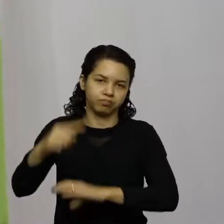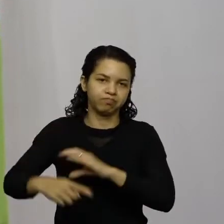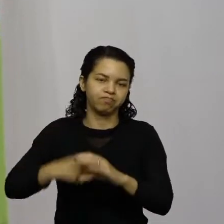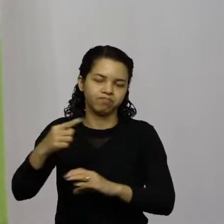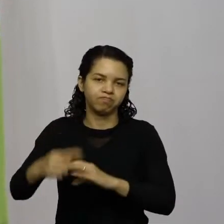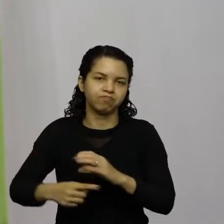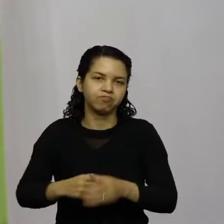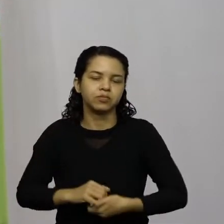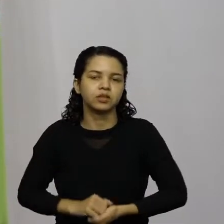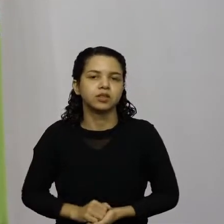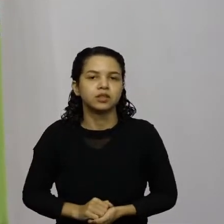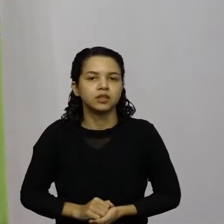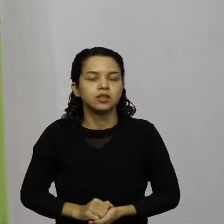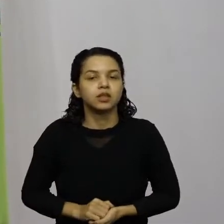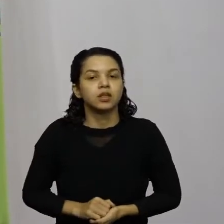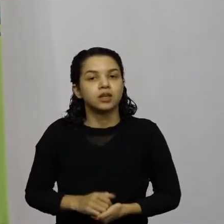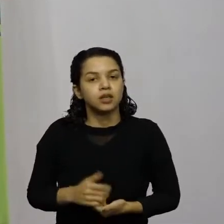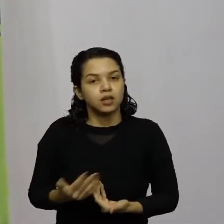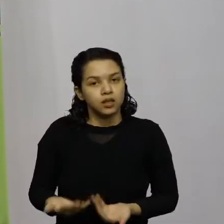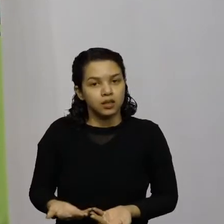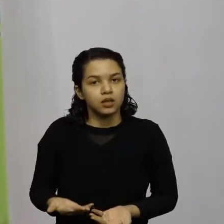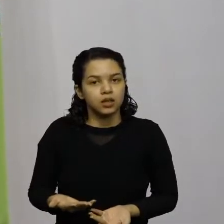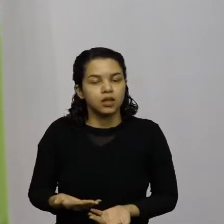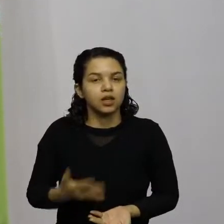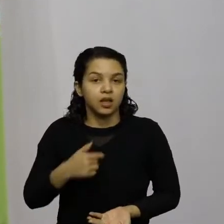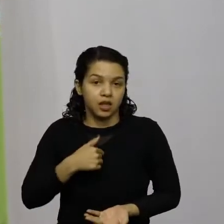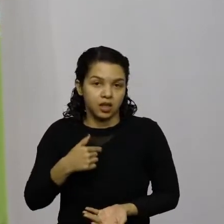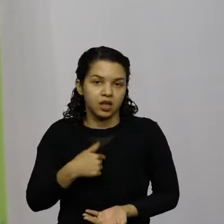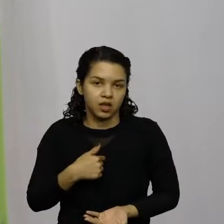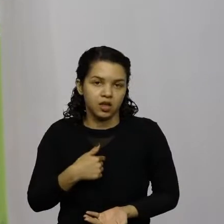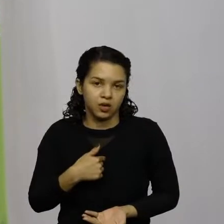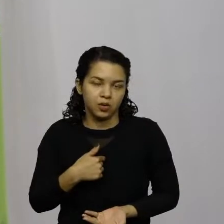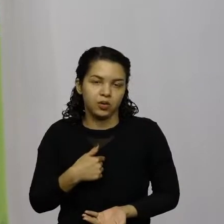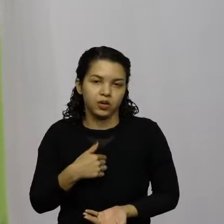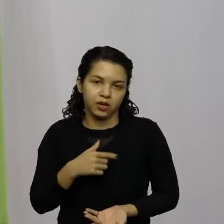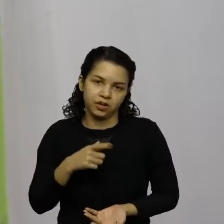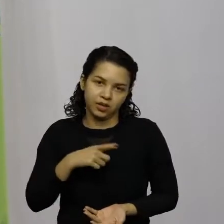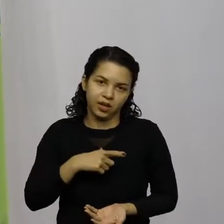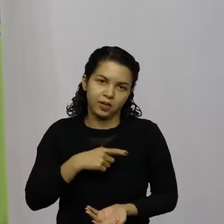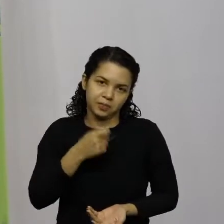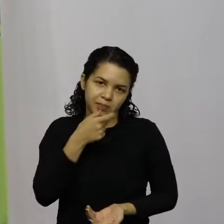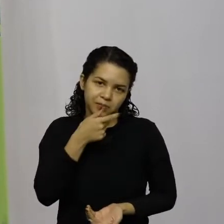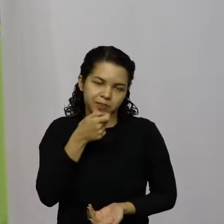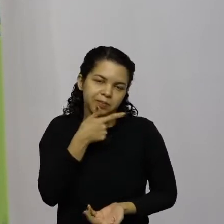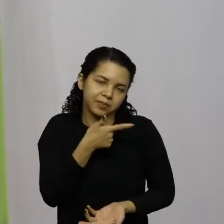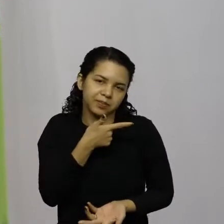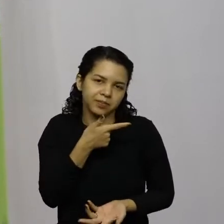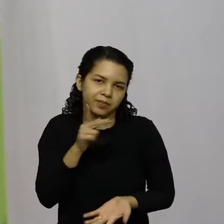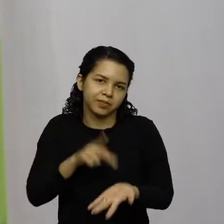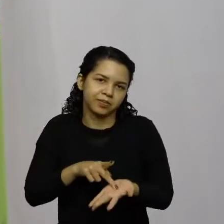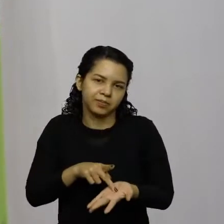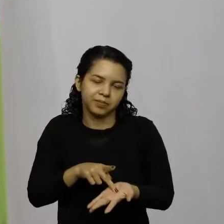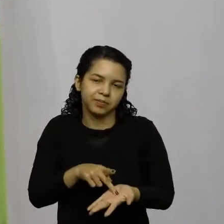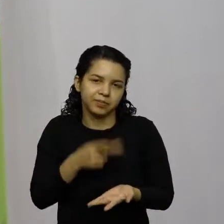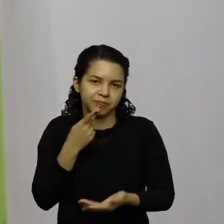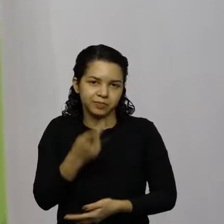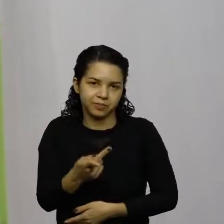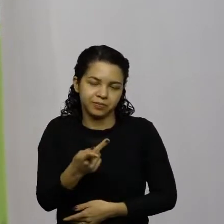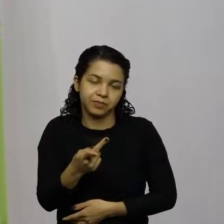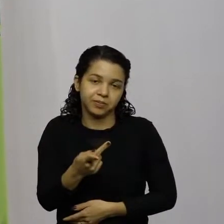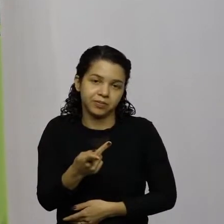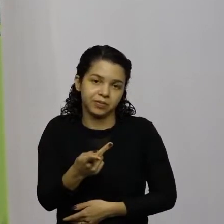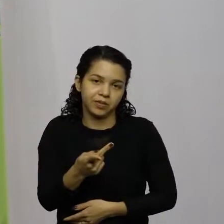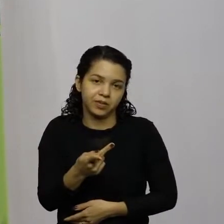e apesar do tom, do tom irônico, da minha abordagem, aqui jaz